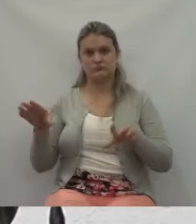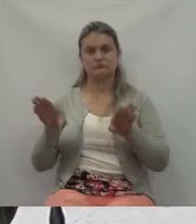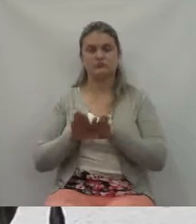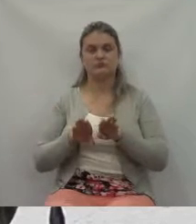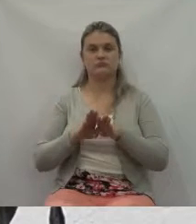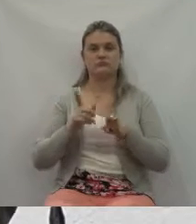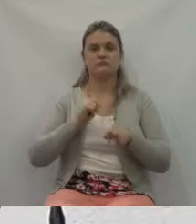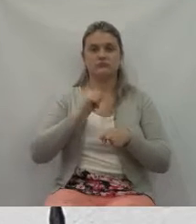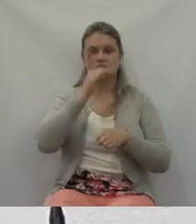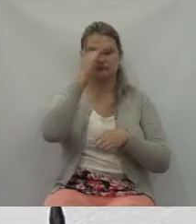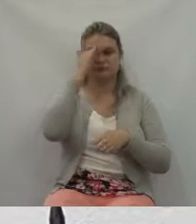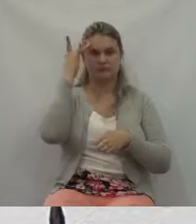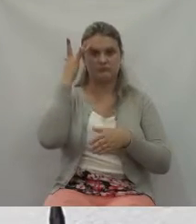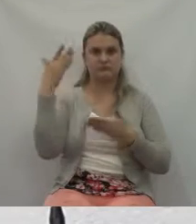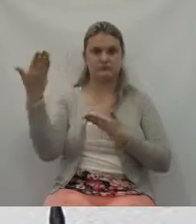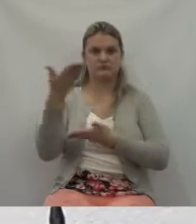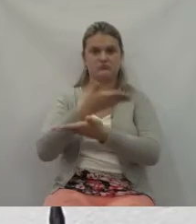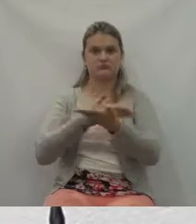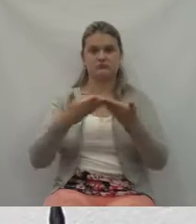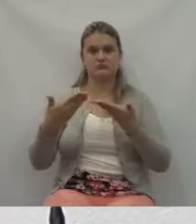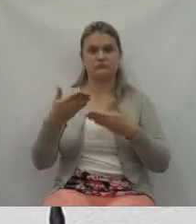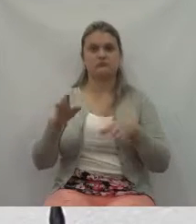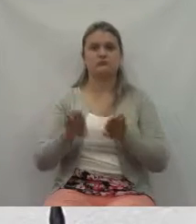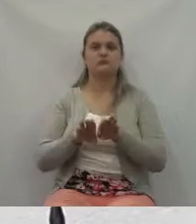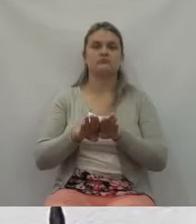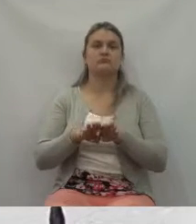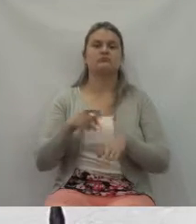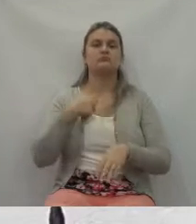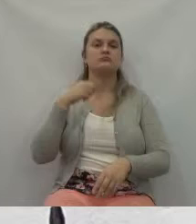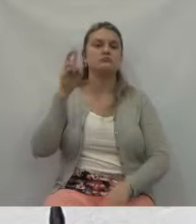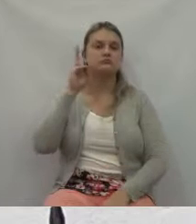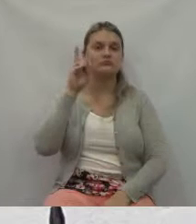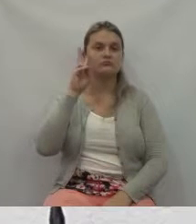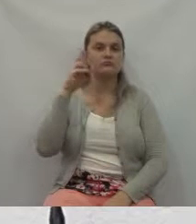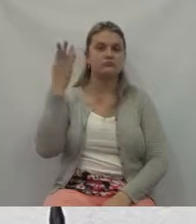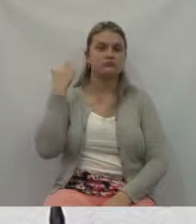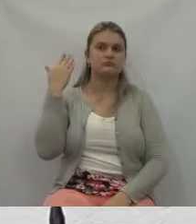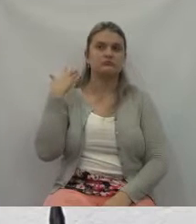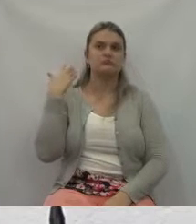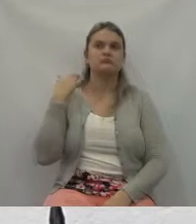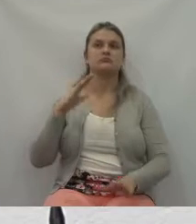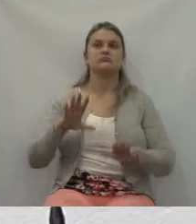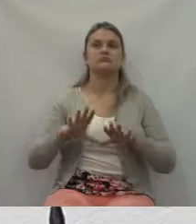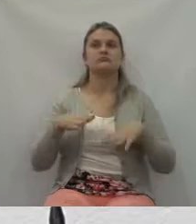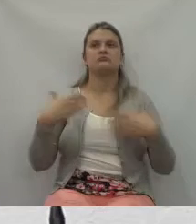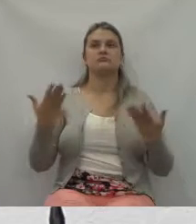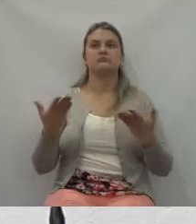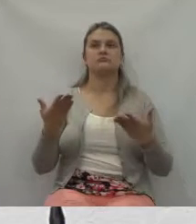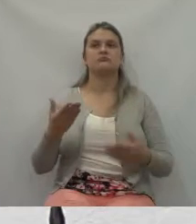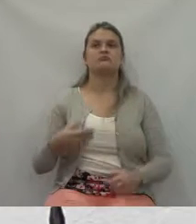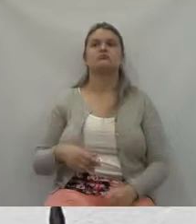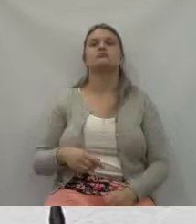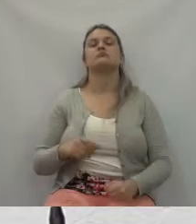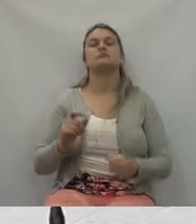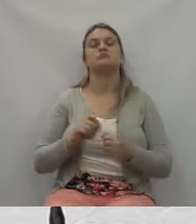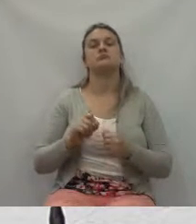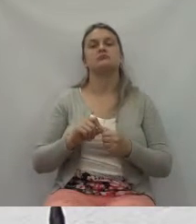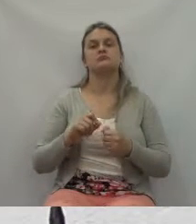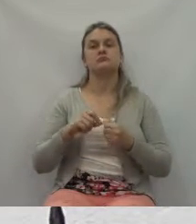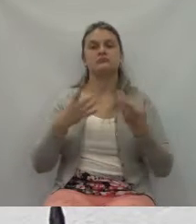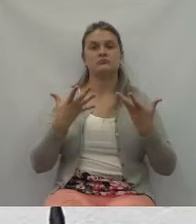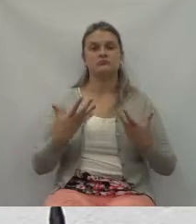Eu me lembro que quando o doutor assumiu a delegacia, eu estive lá,